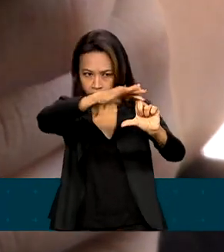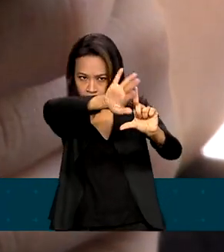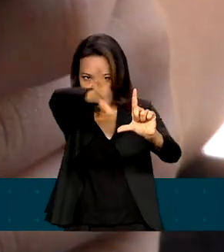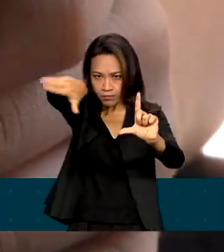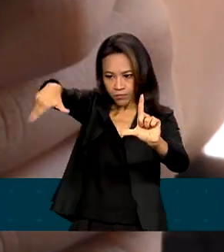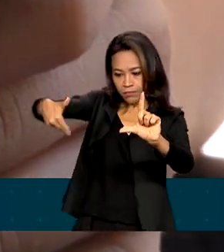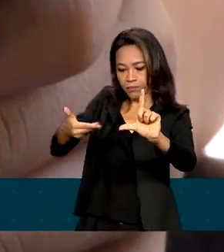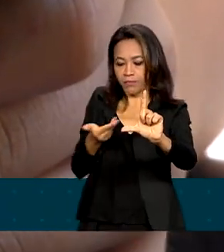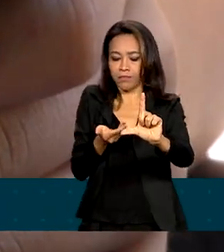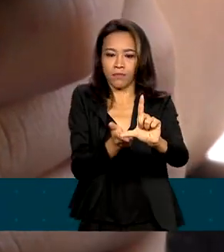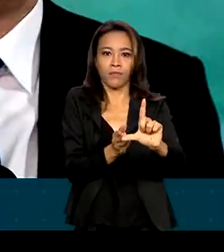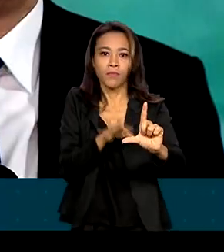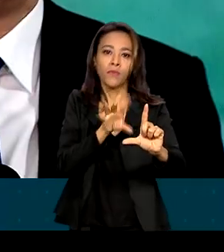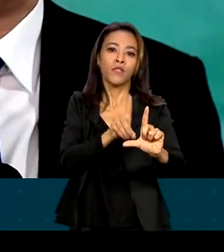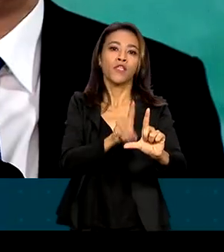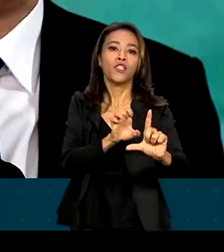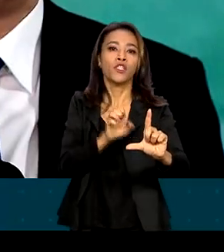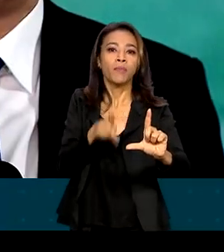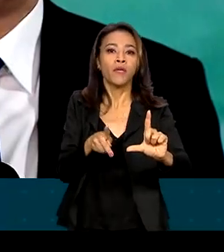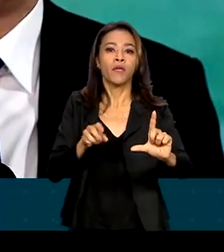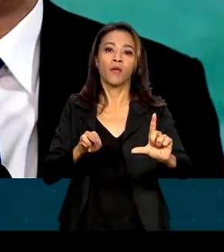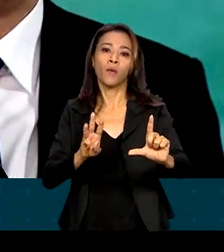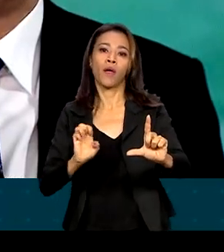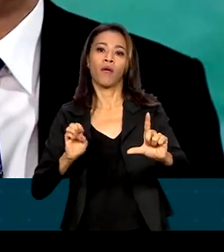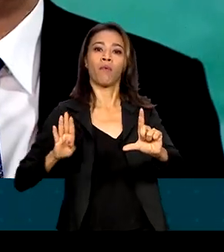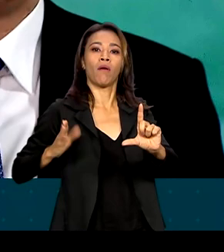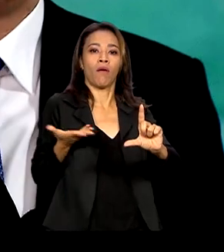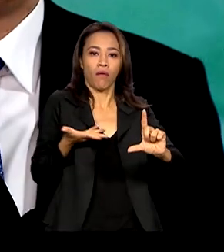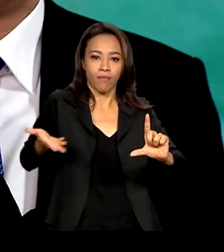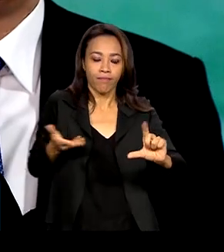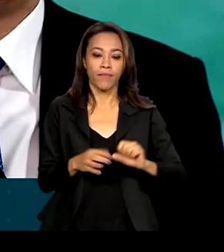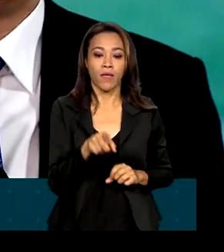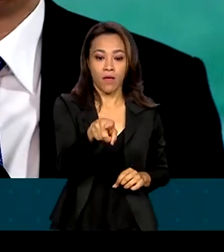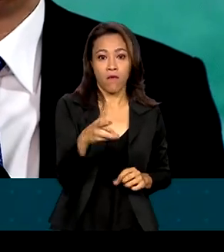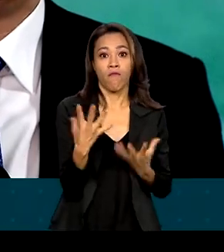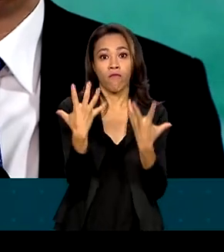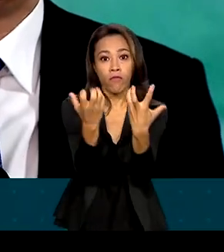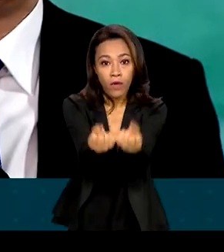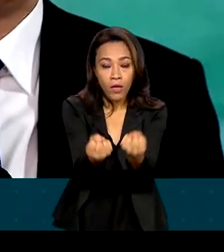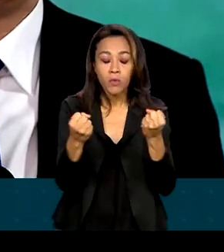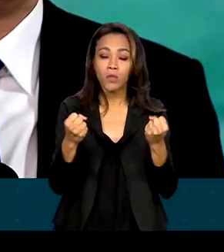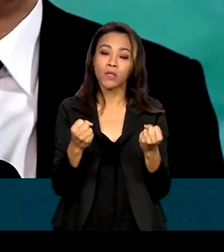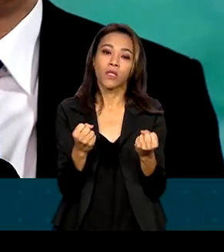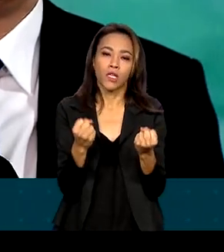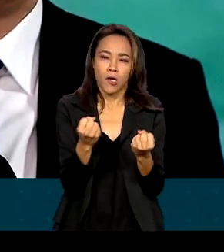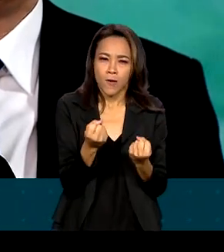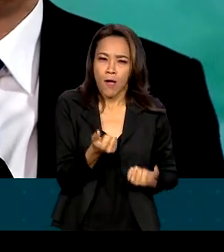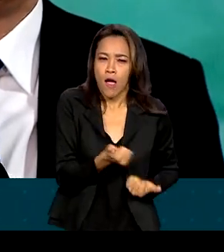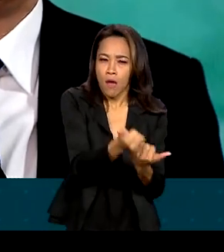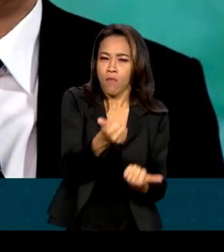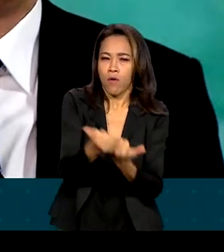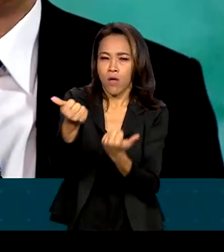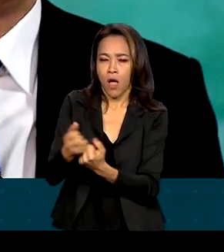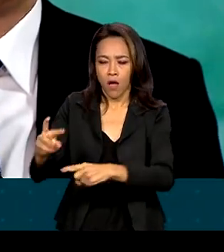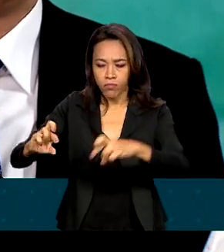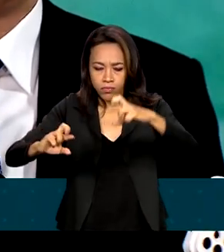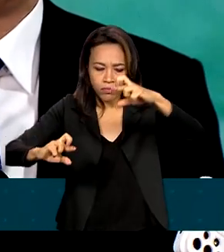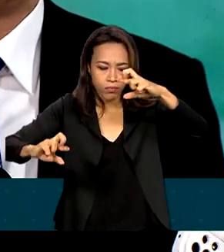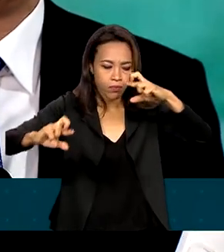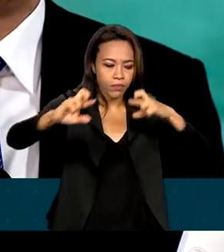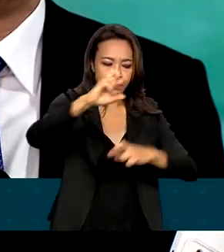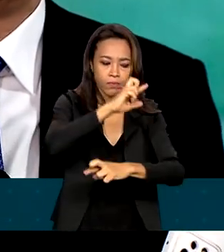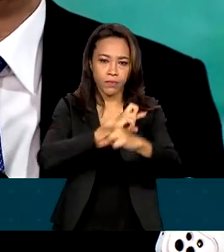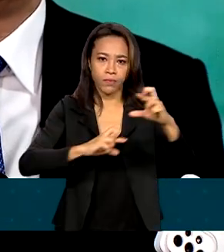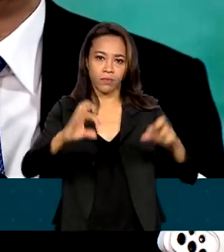de forma anônima e protegida. Com isto nós vamos fortalecer esse trabalho de policiamento ou das guardas municipais.